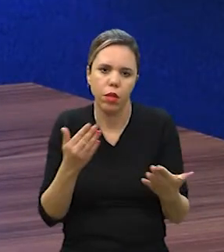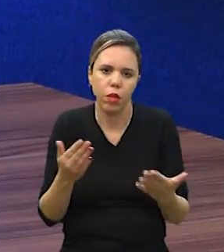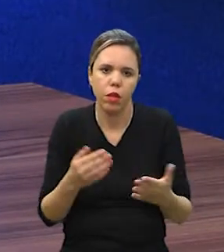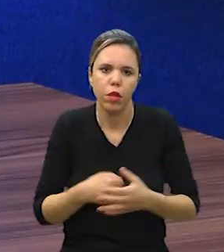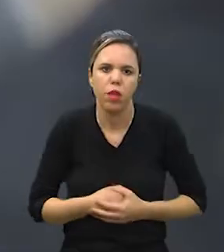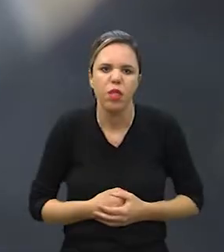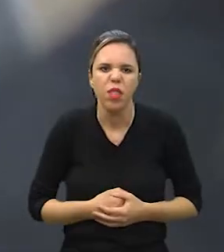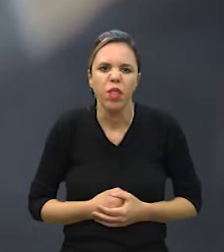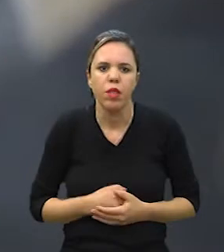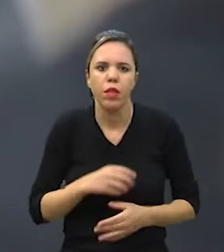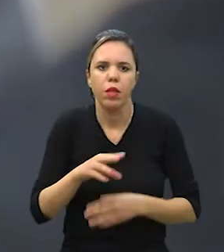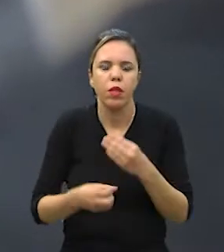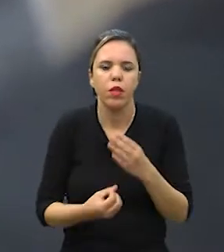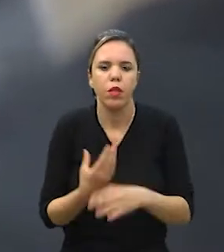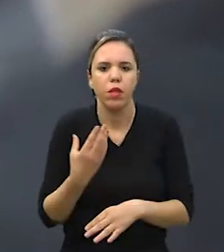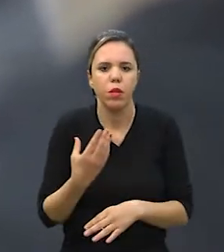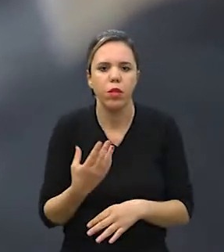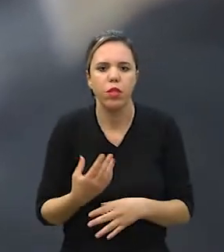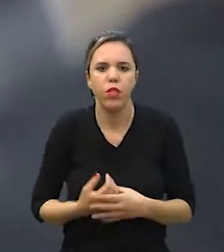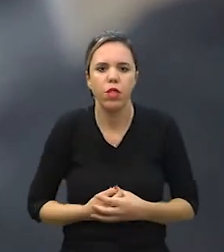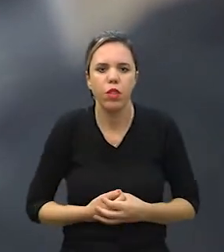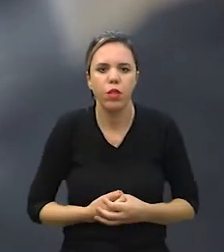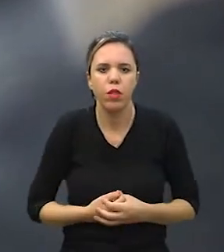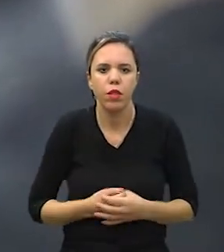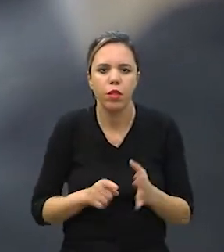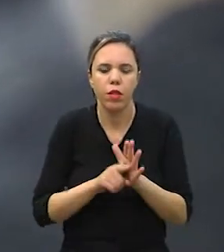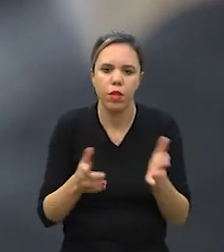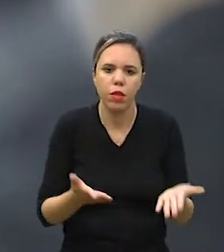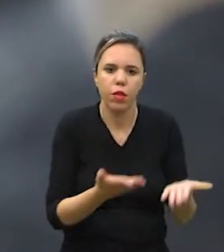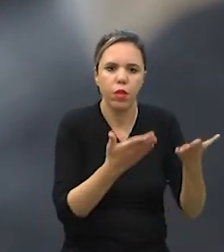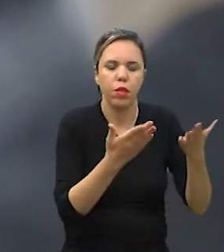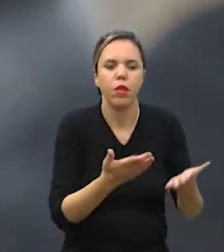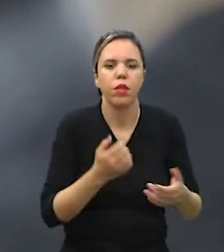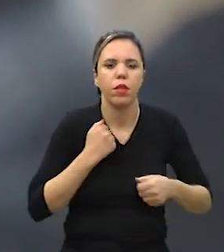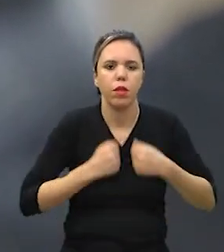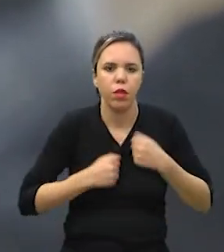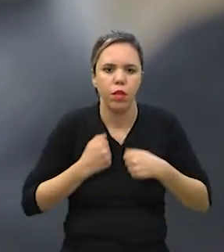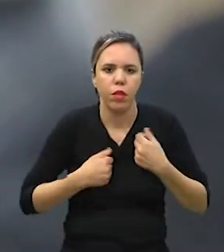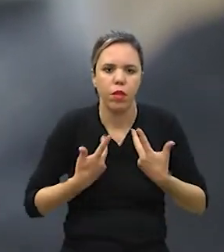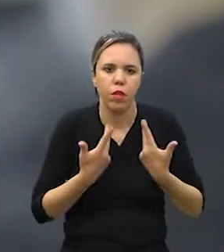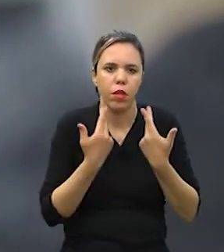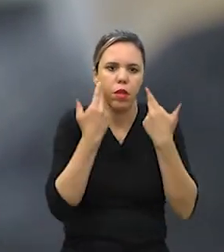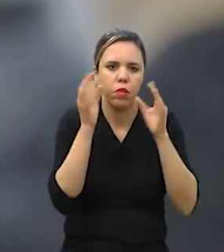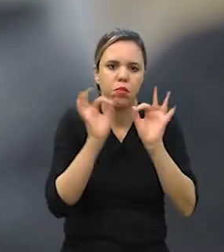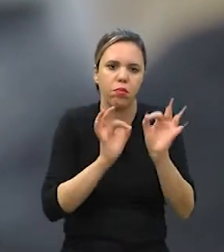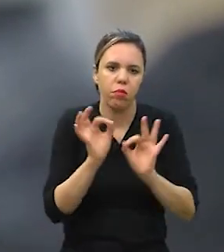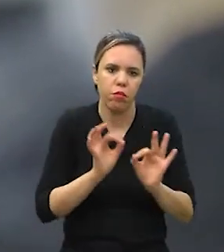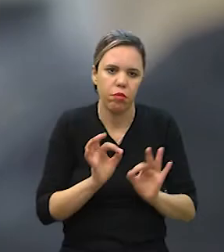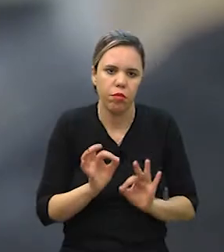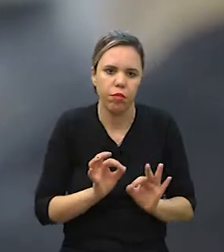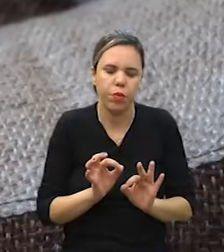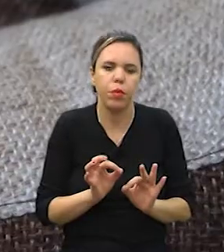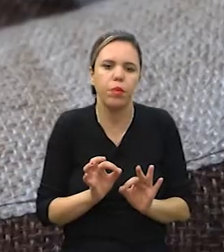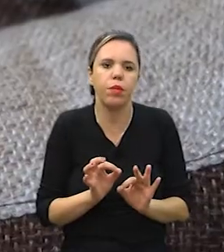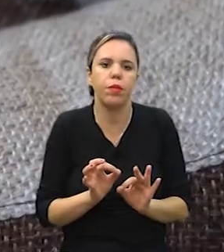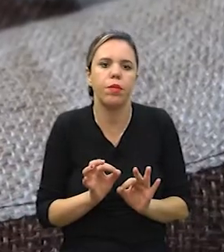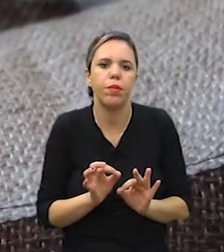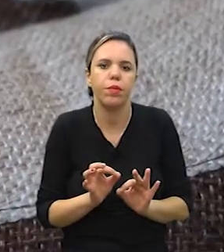assim por dizer. E isso inclui na parte de levar o PET a um banho e tosa que seja mais refinado,